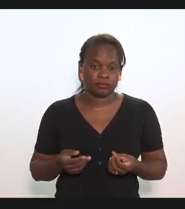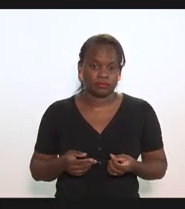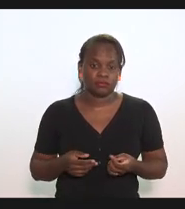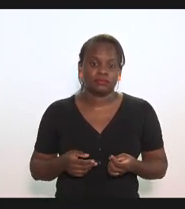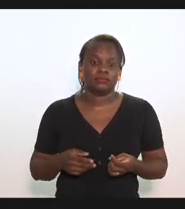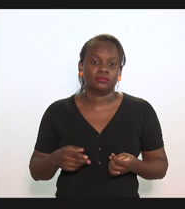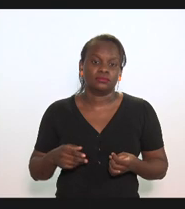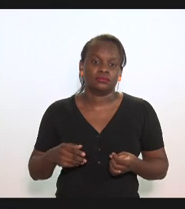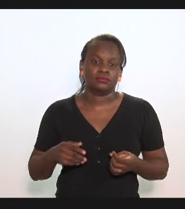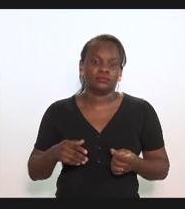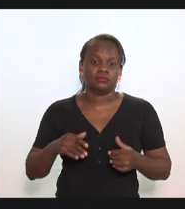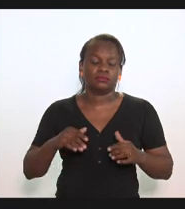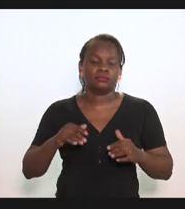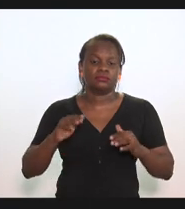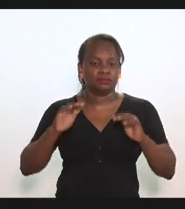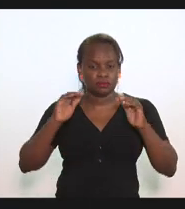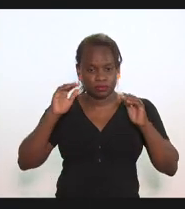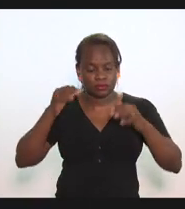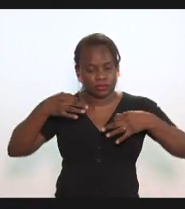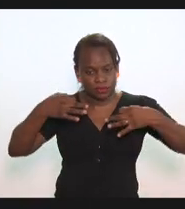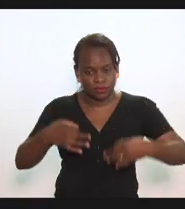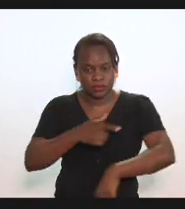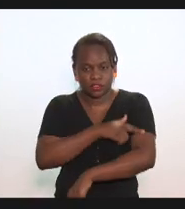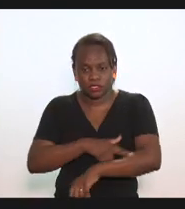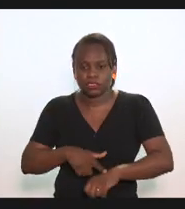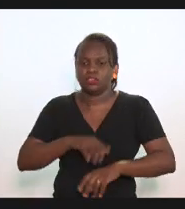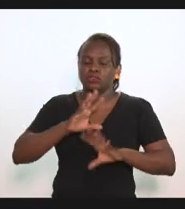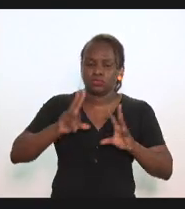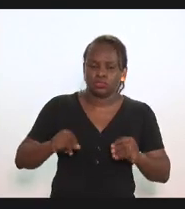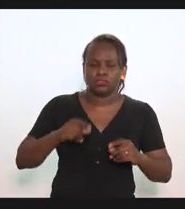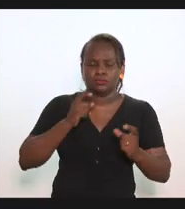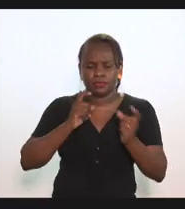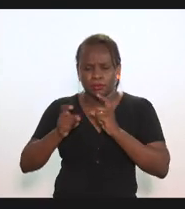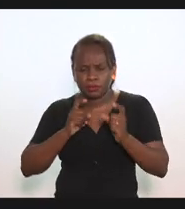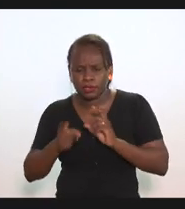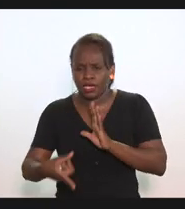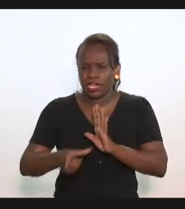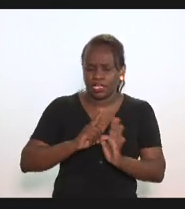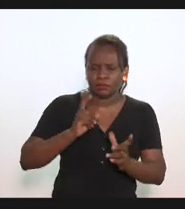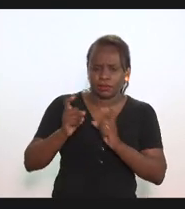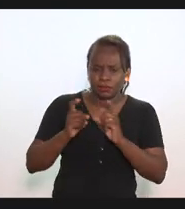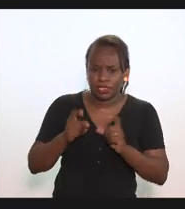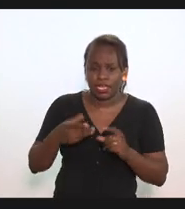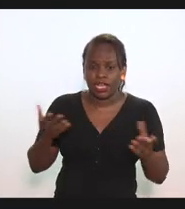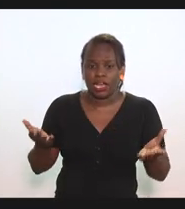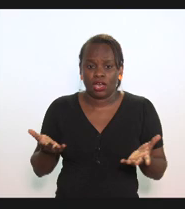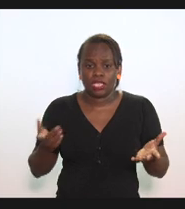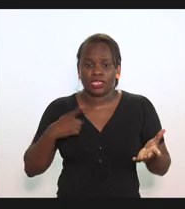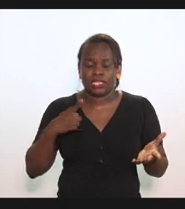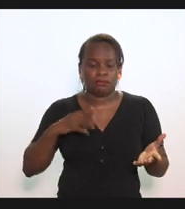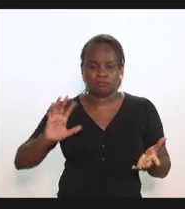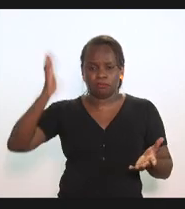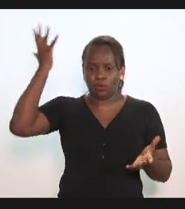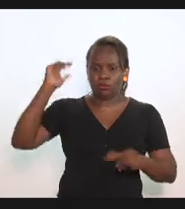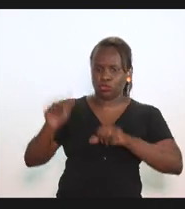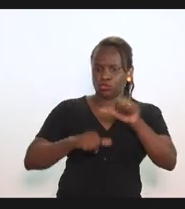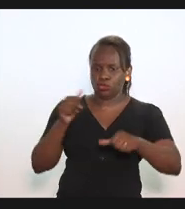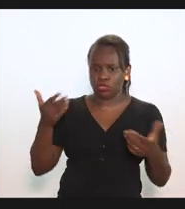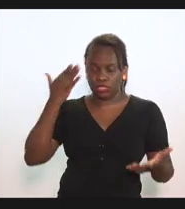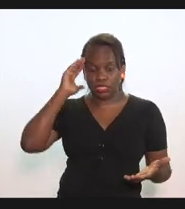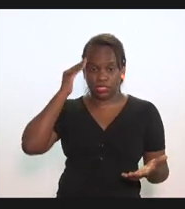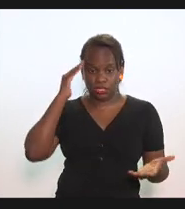fidelidade nós fizemos toda a discussão ampla toda a discussão prévia e agora há uma repentina mudança de